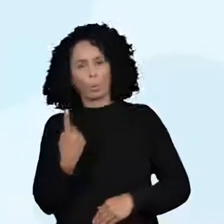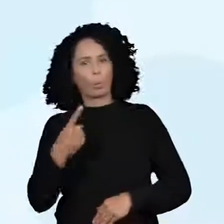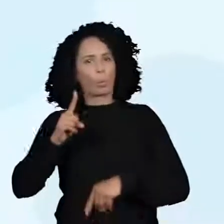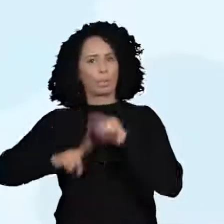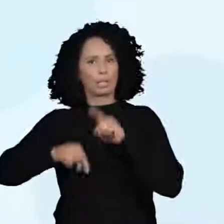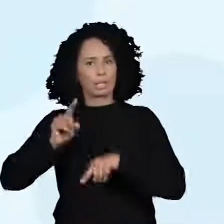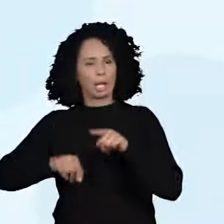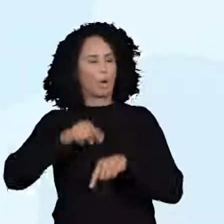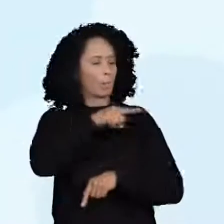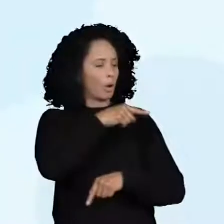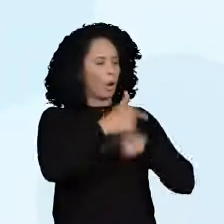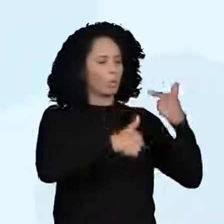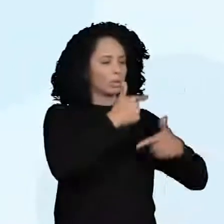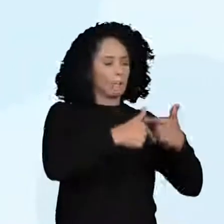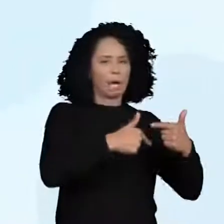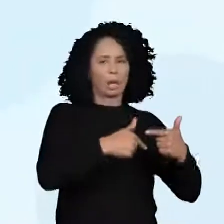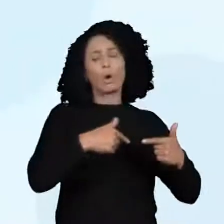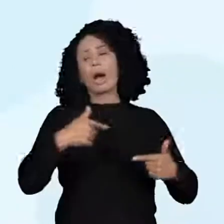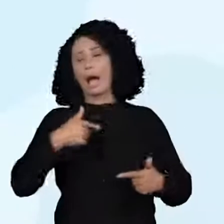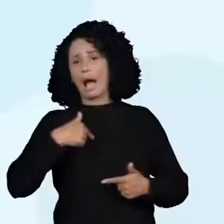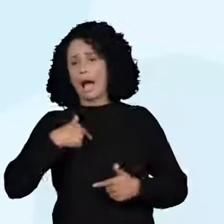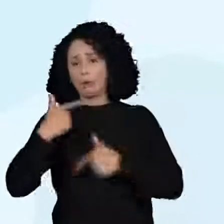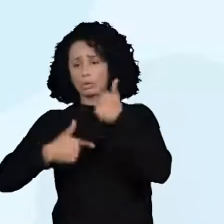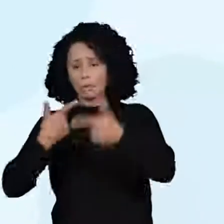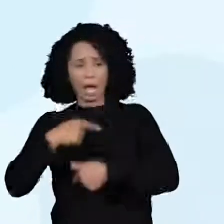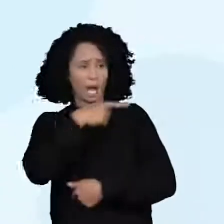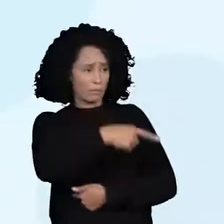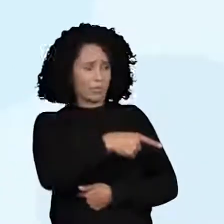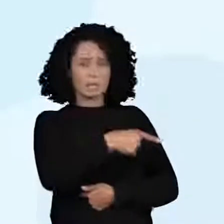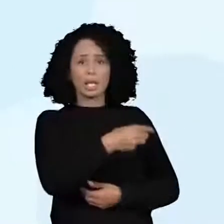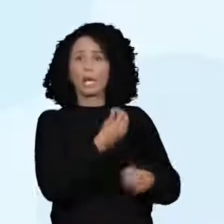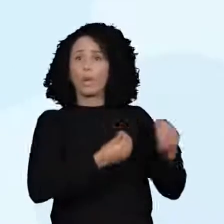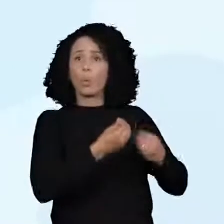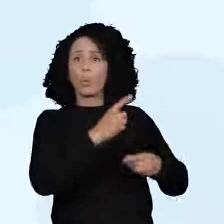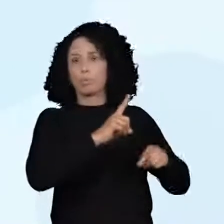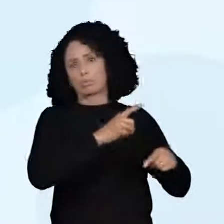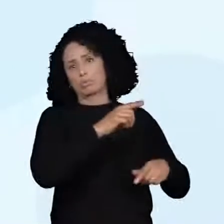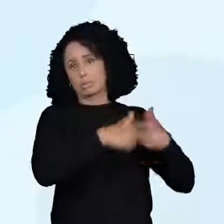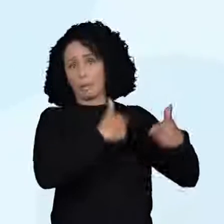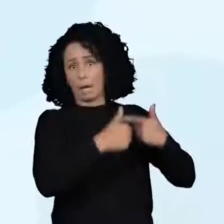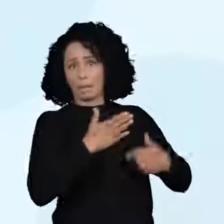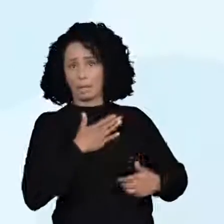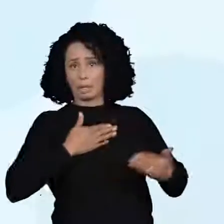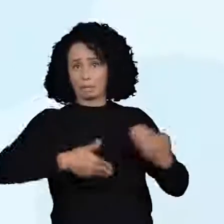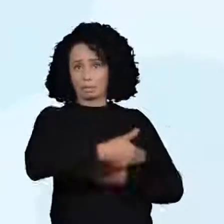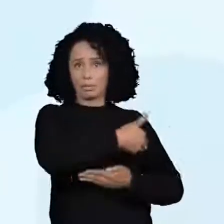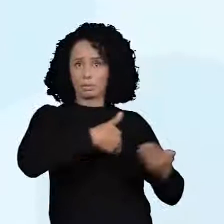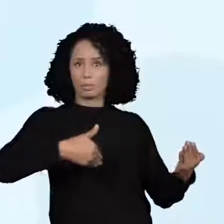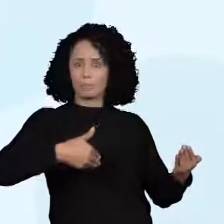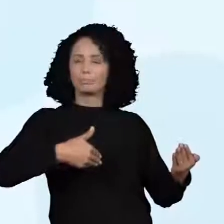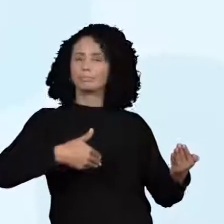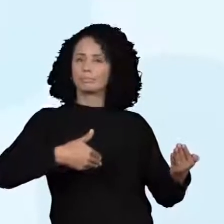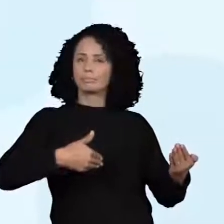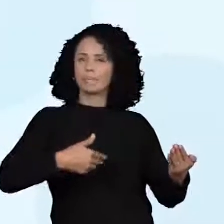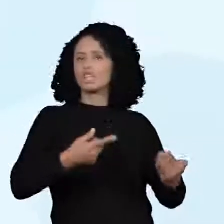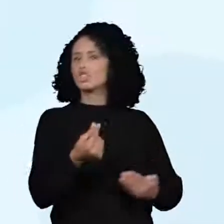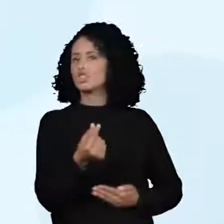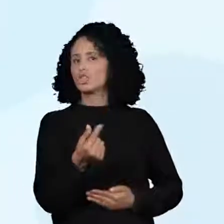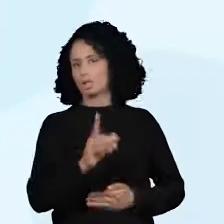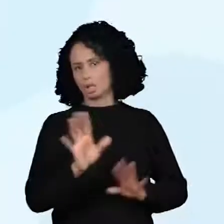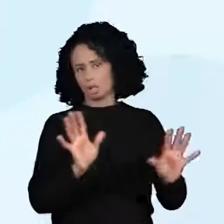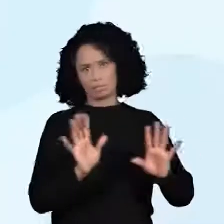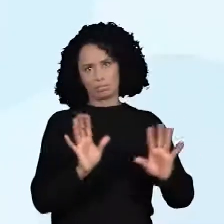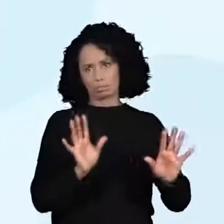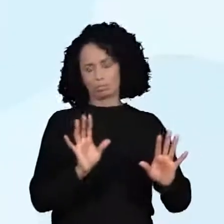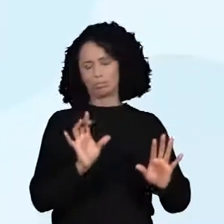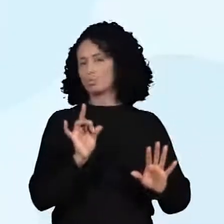em forma de crédito, sem que os bens sejam moedas. Ou seja,